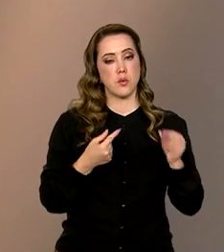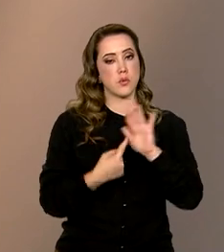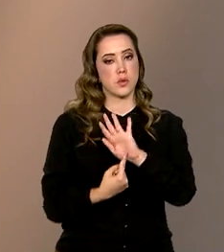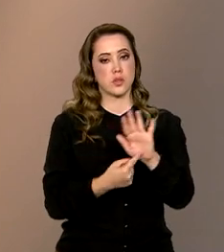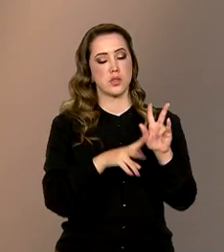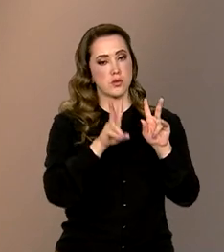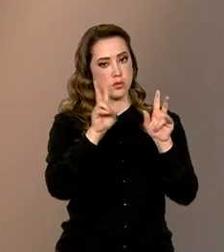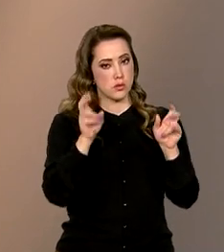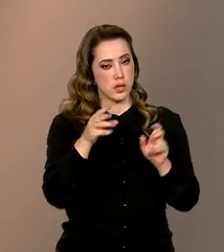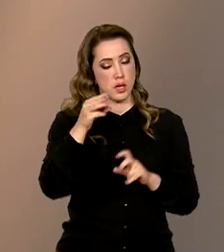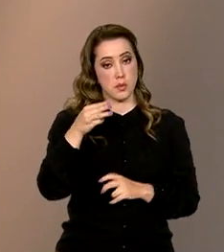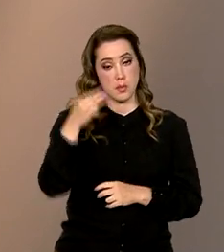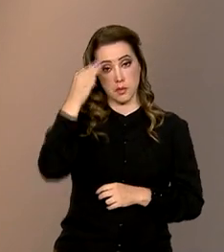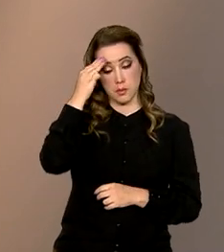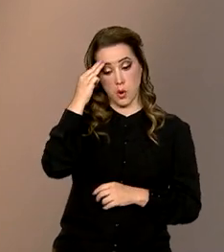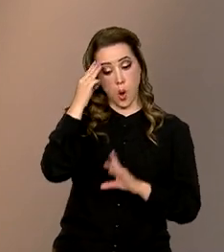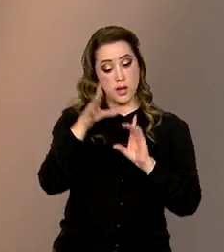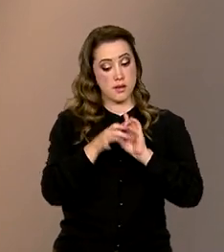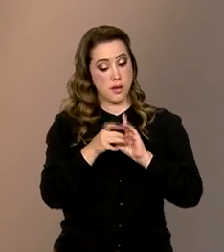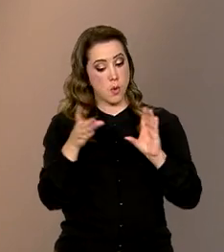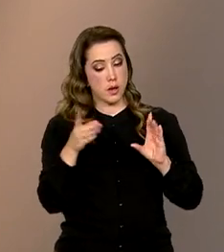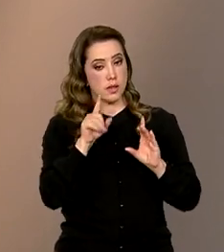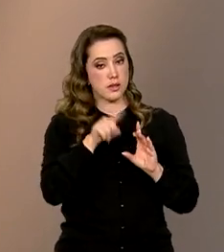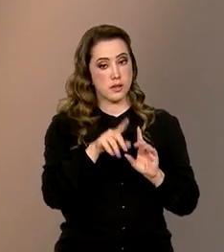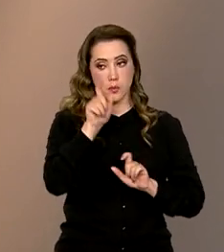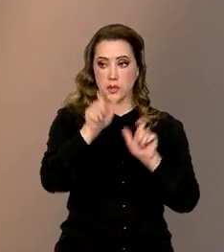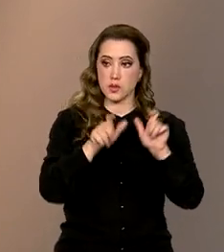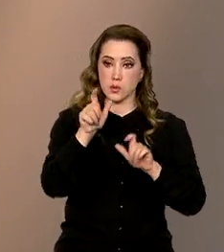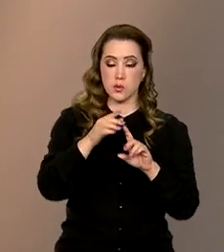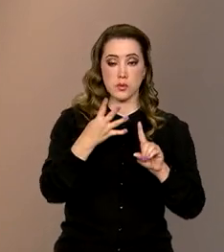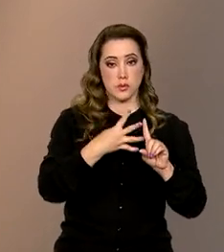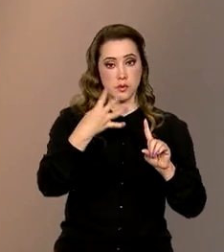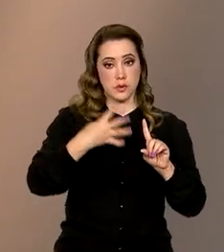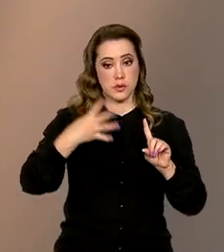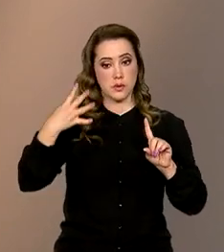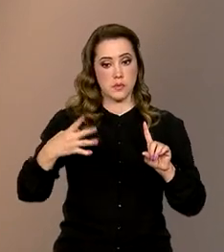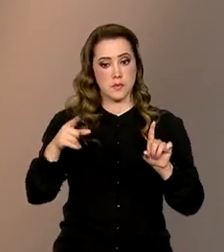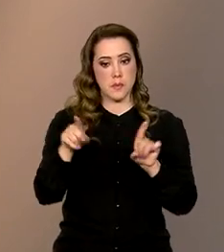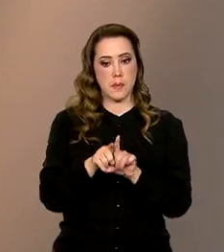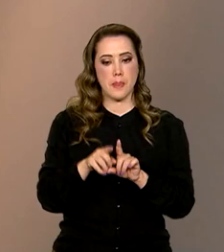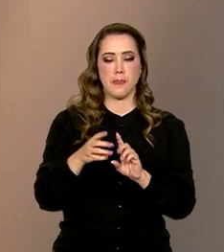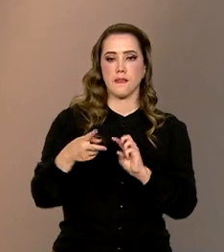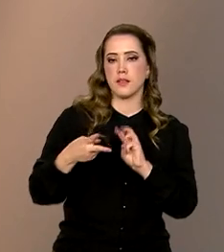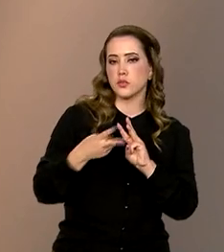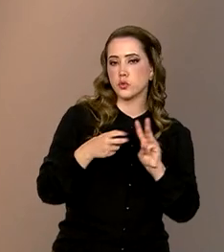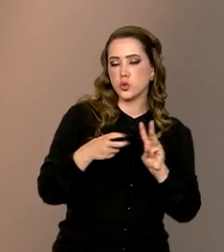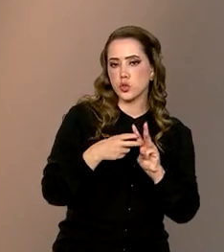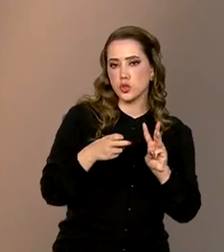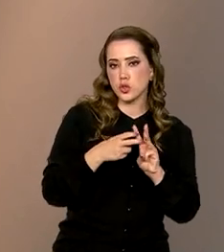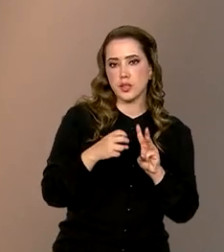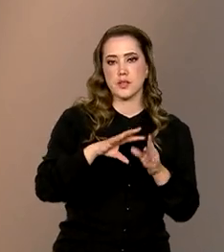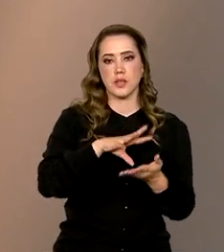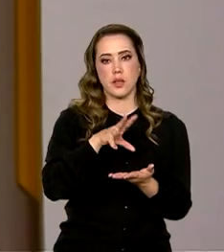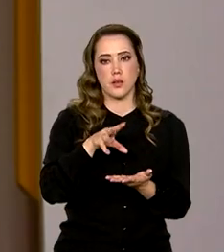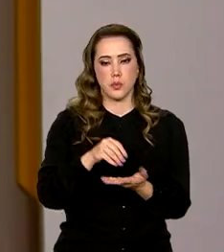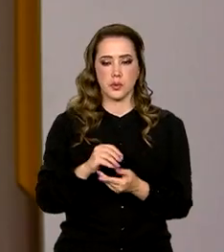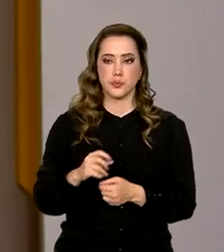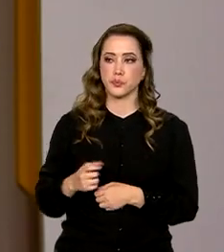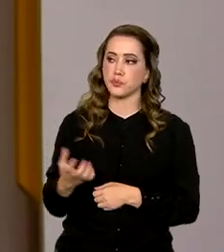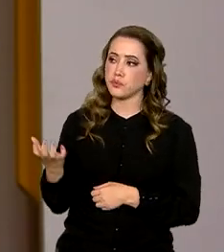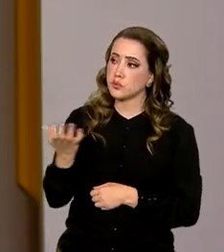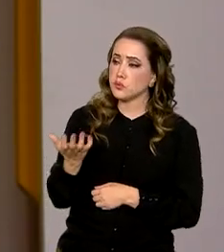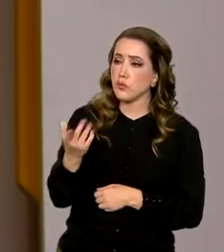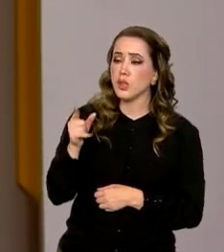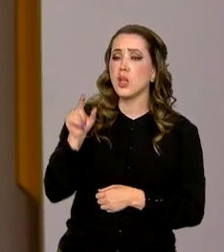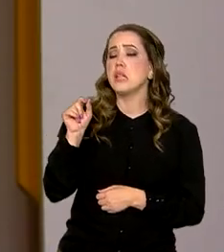temática Memórias e Democracia, Pessoas LGBT+, Indígenas e Quilombolas. E o que se pretende